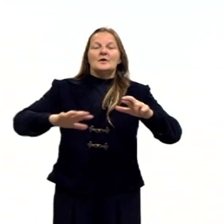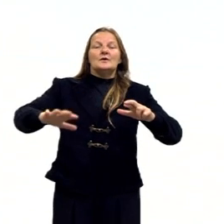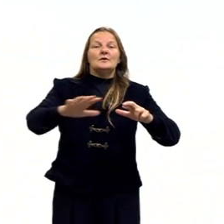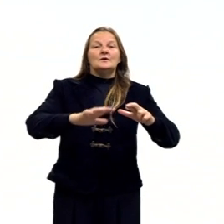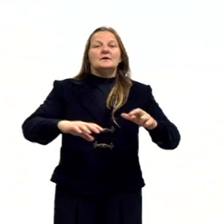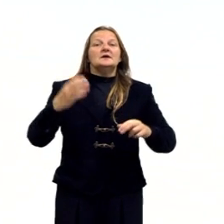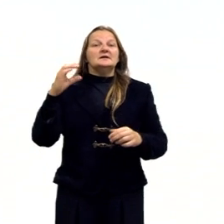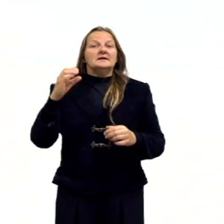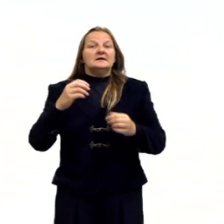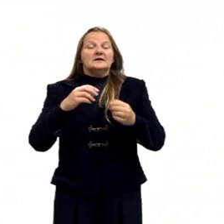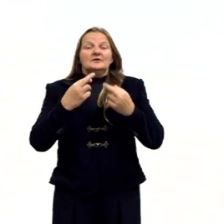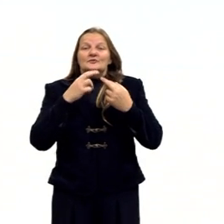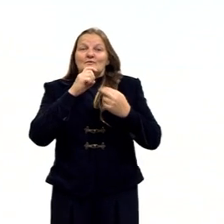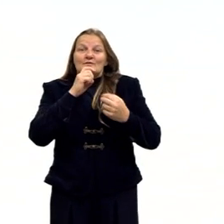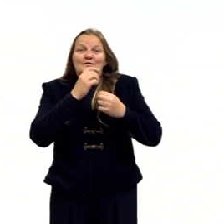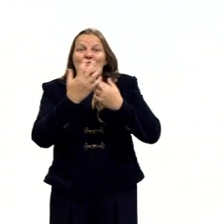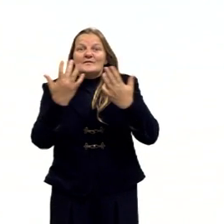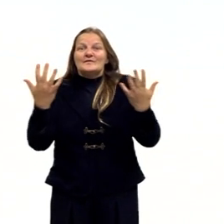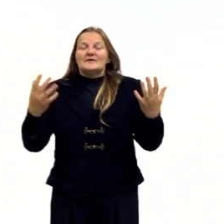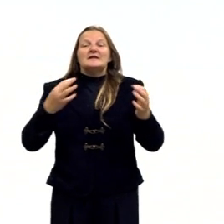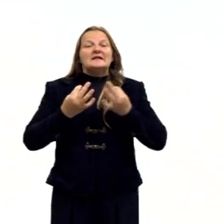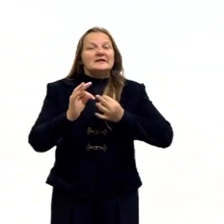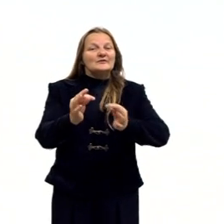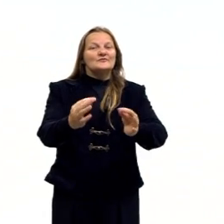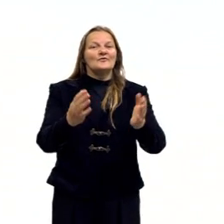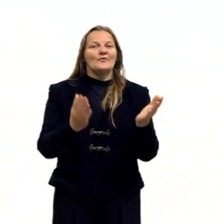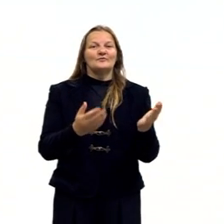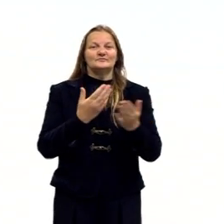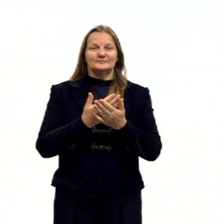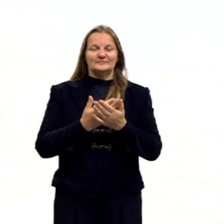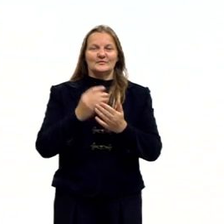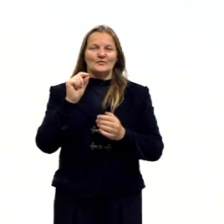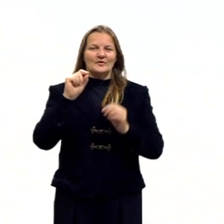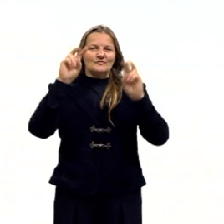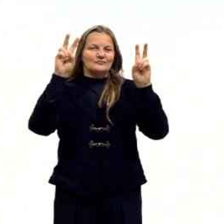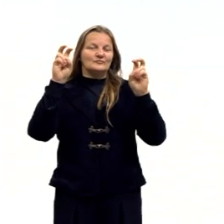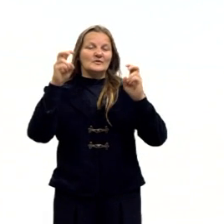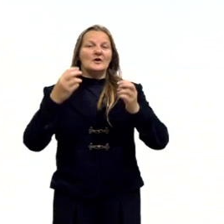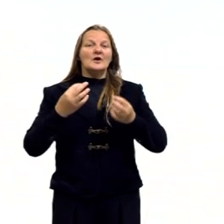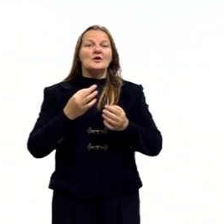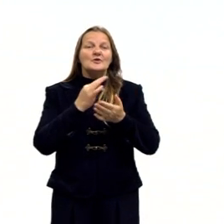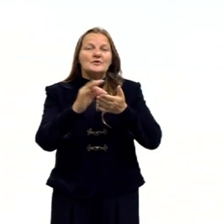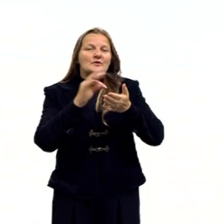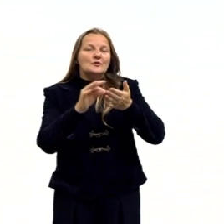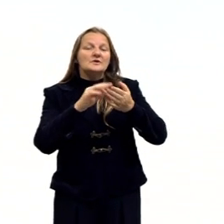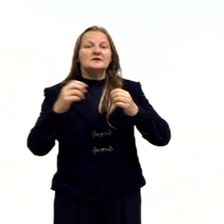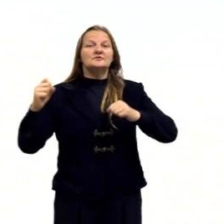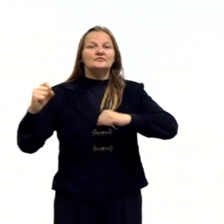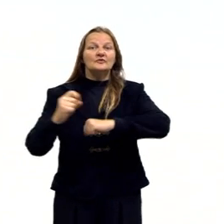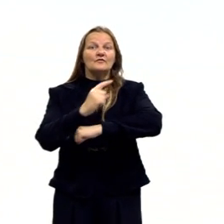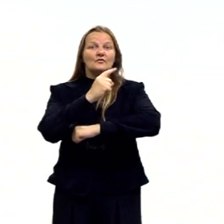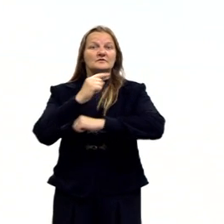natureza e suas tecnologias. A aula de hoje vai ser sobre as teorias de evolução.